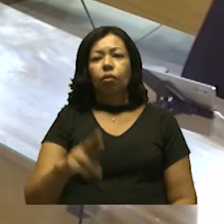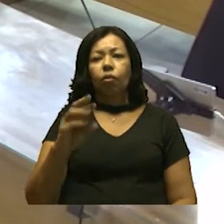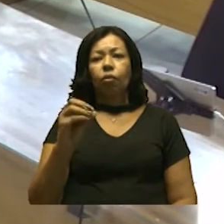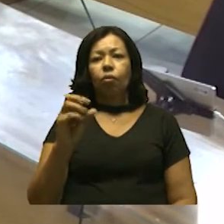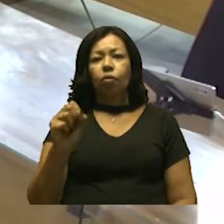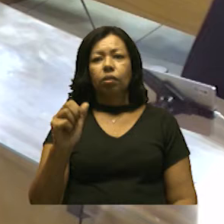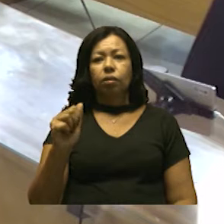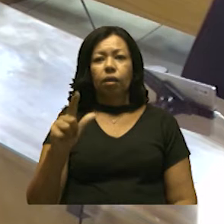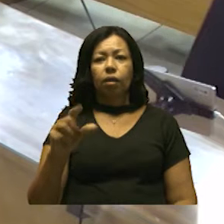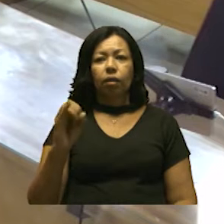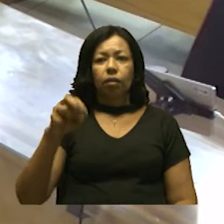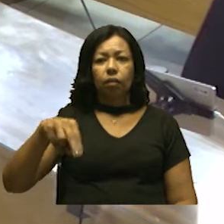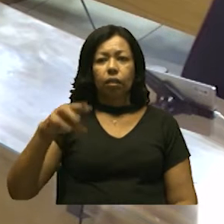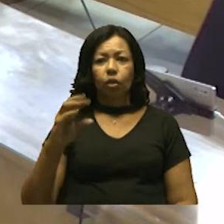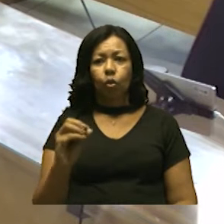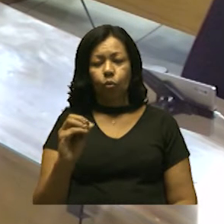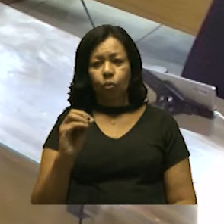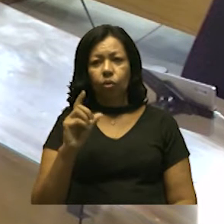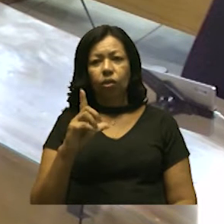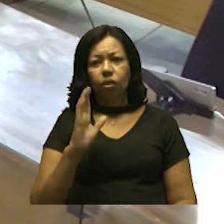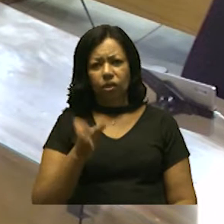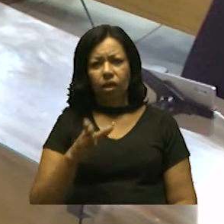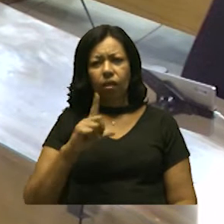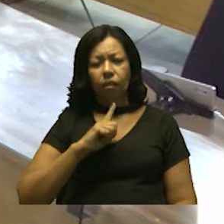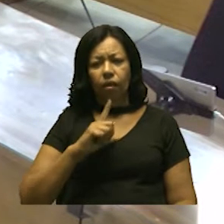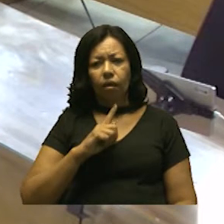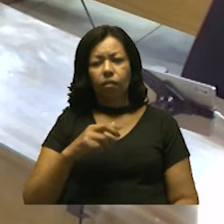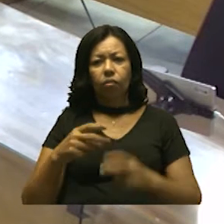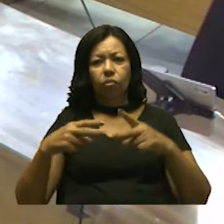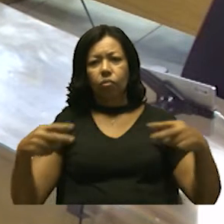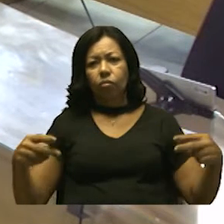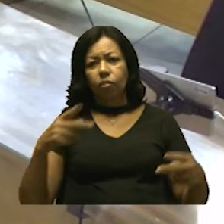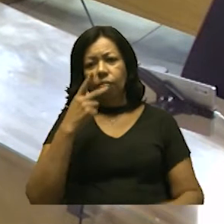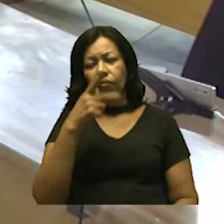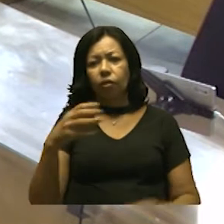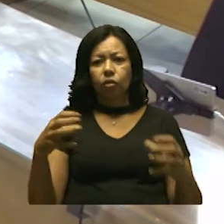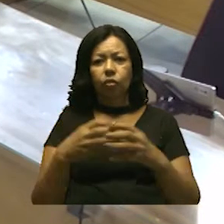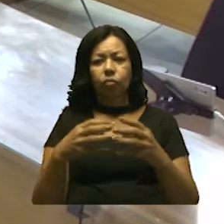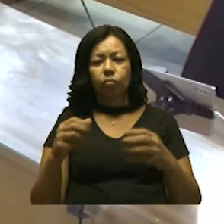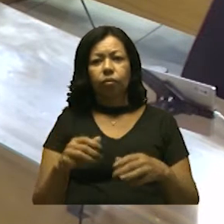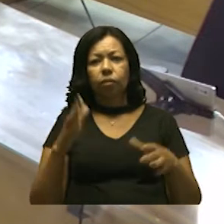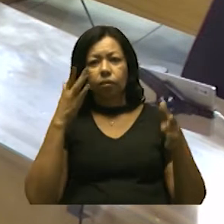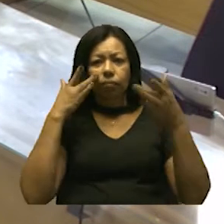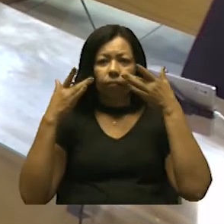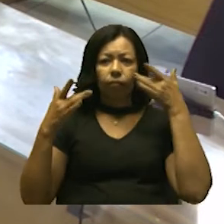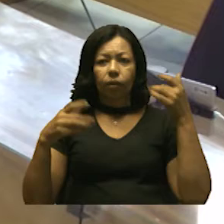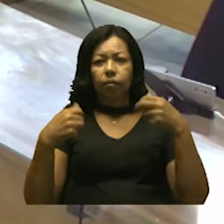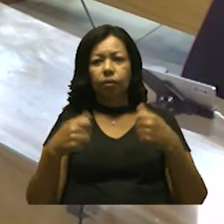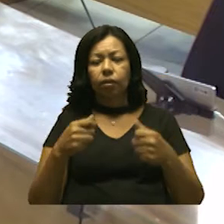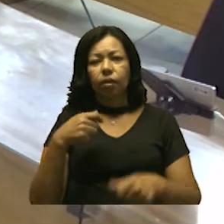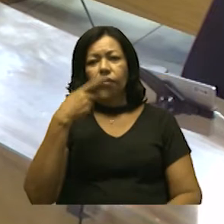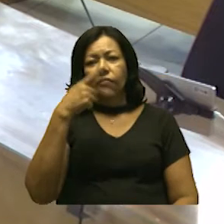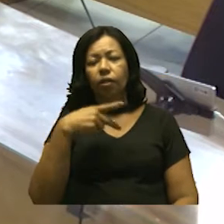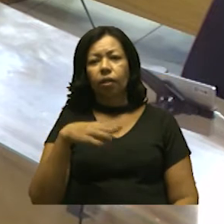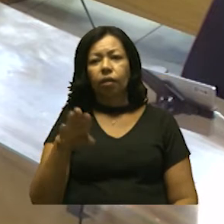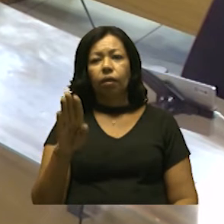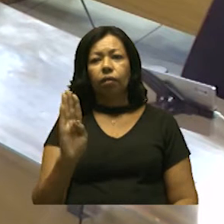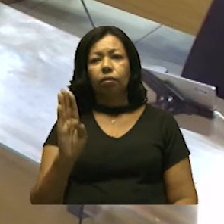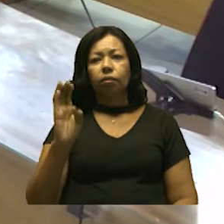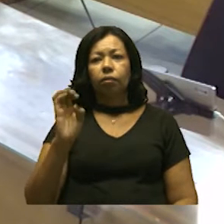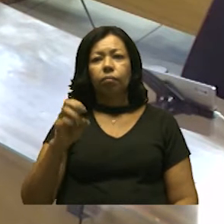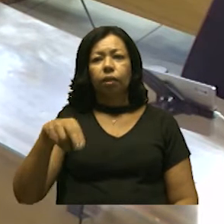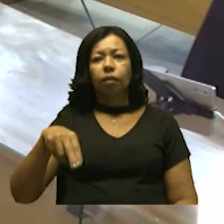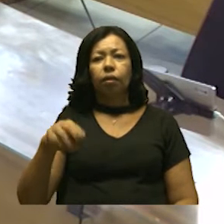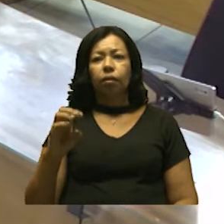e falando nisso, são coisas, para falar de grupos artísticos, nós precisamos falar do Benedito Rosalino aqui, senhor